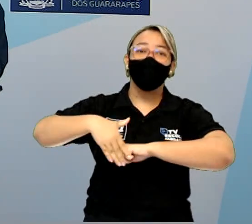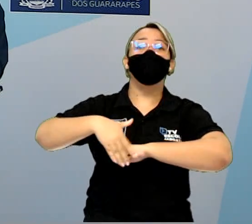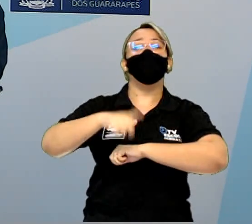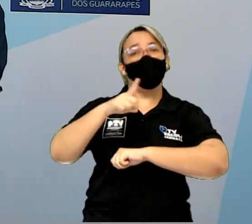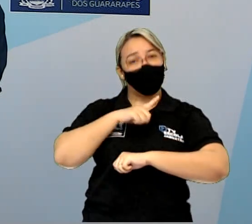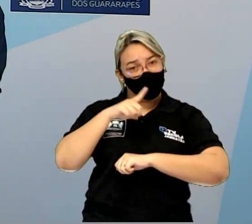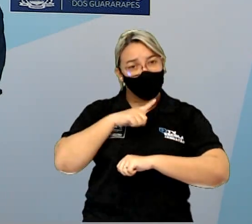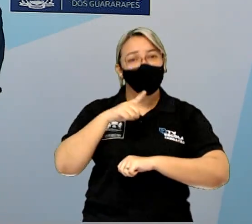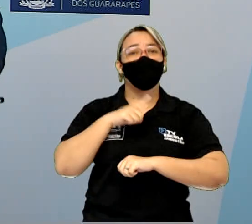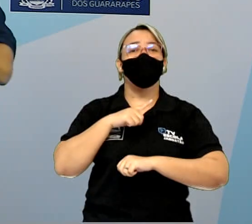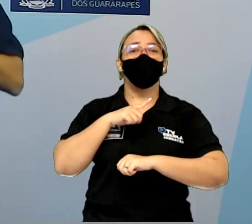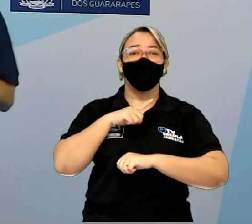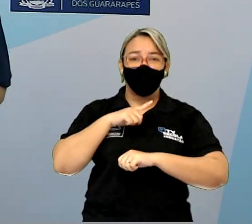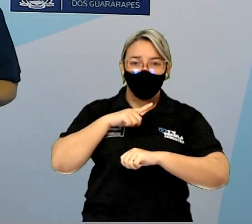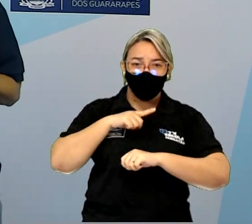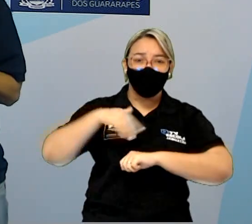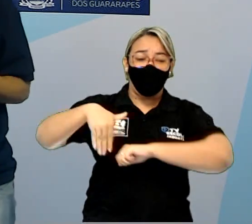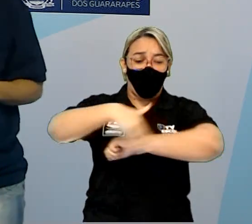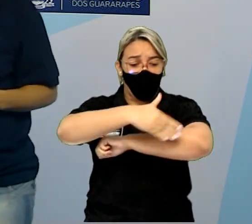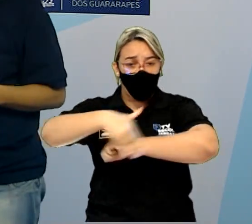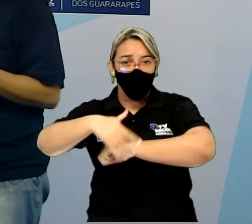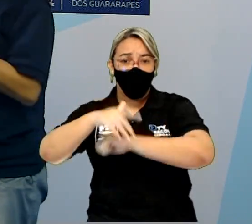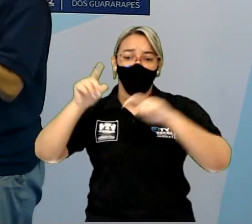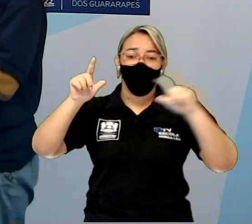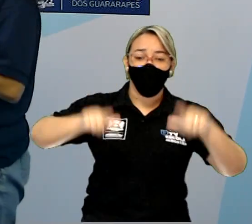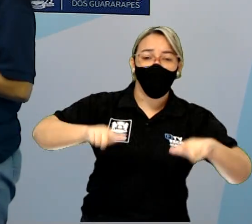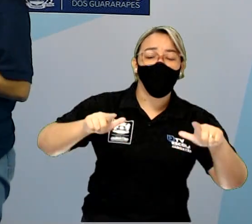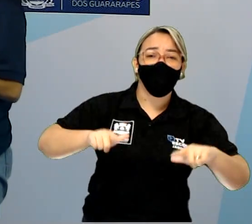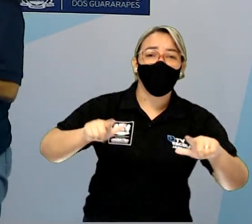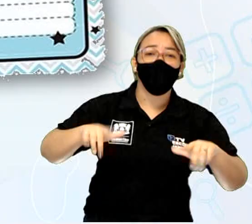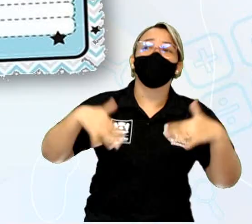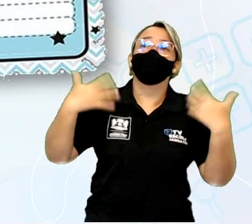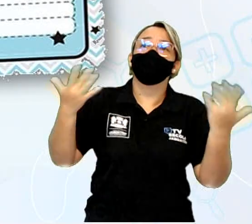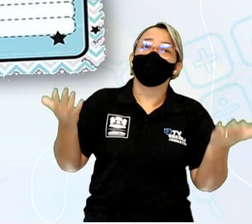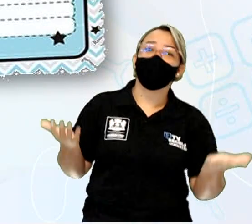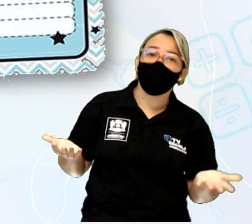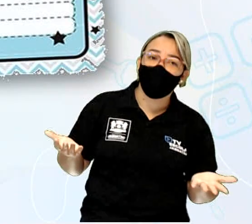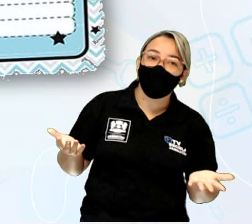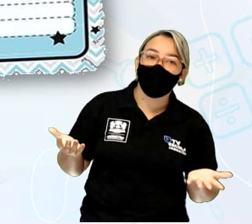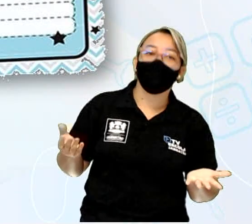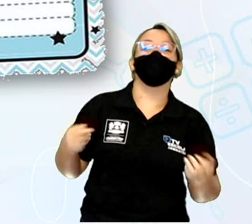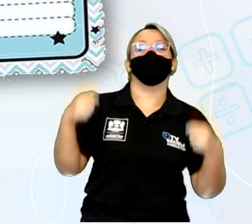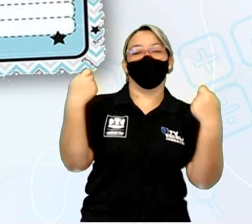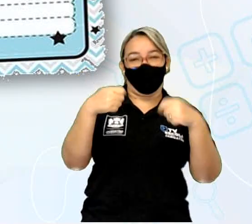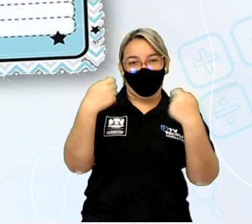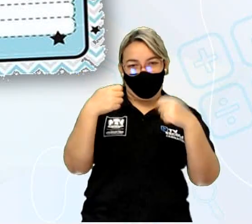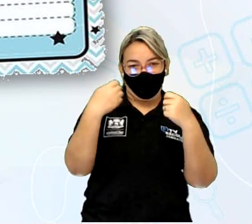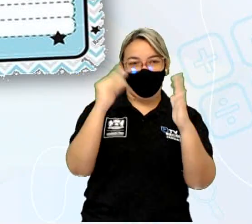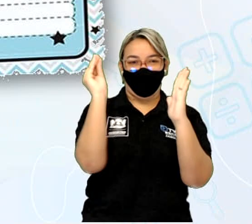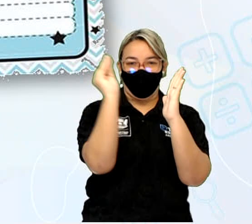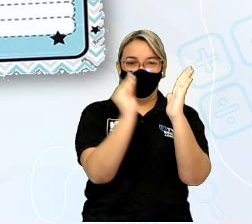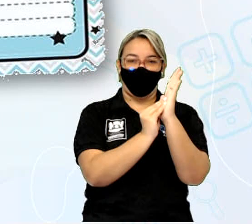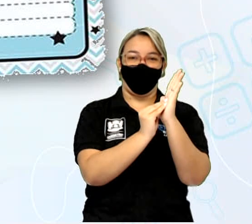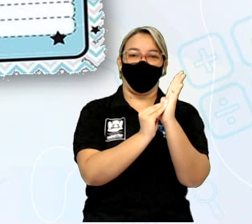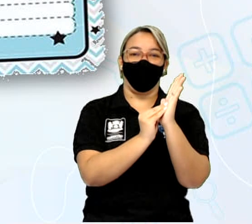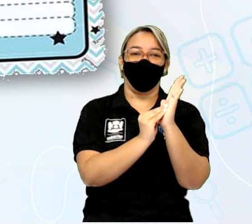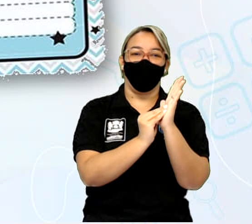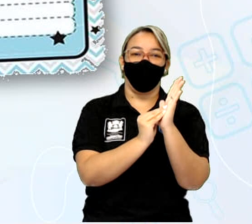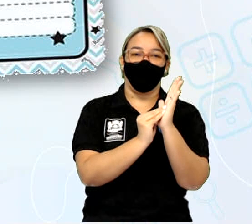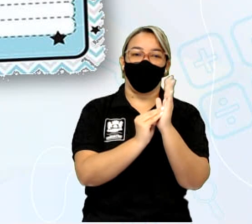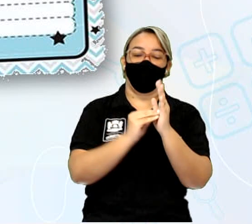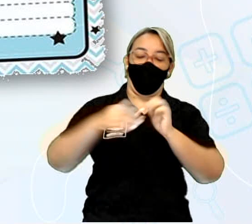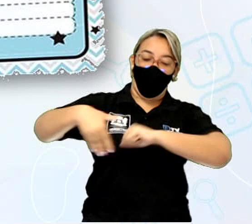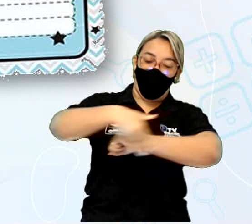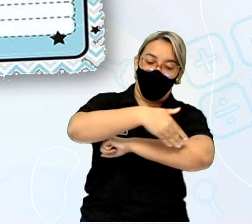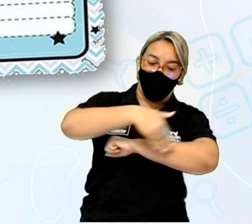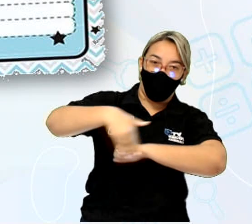Tem que ter o quê? O endereço, local. E aqui a gente preenche com o local. Rua